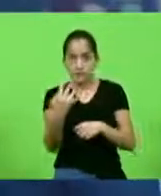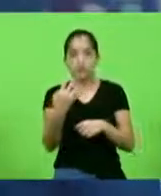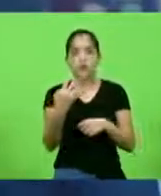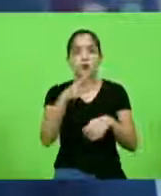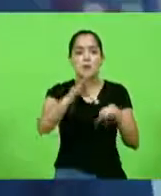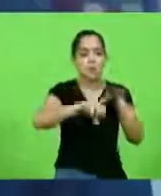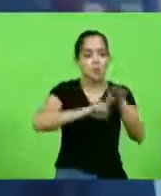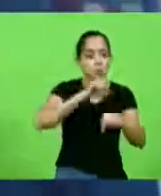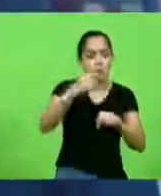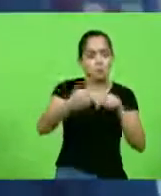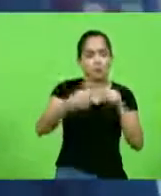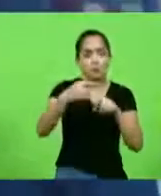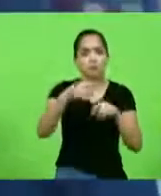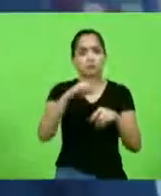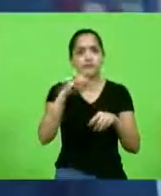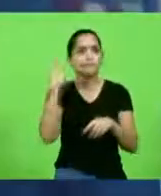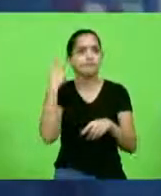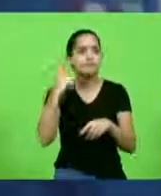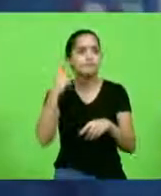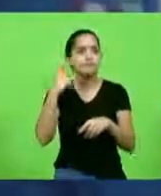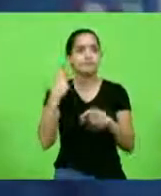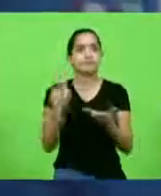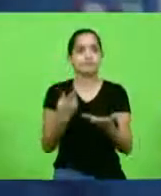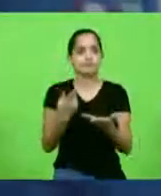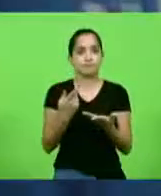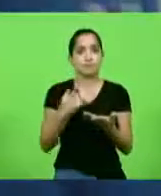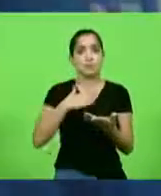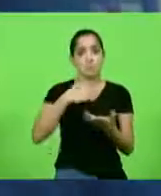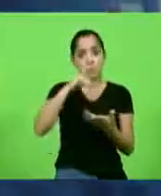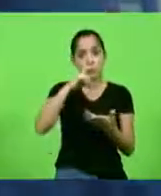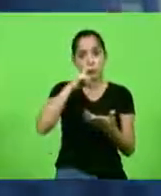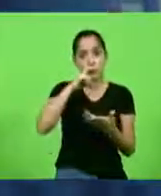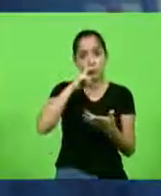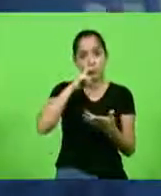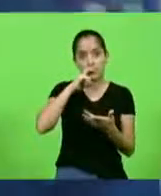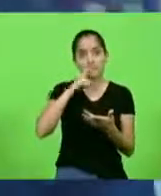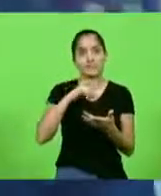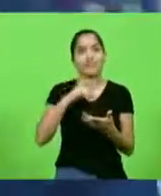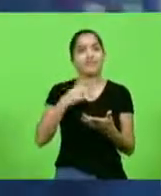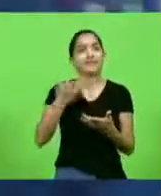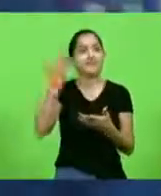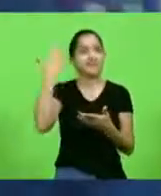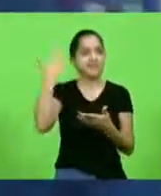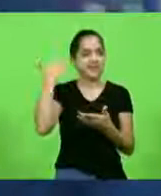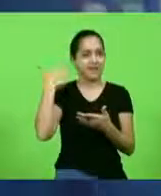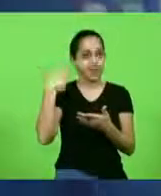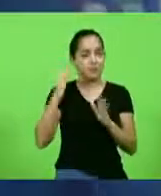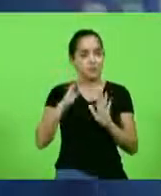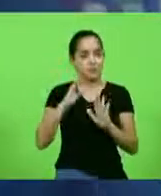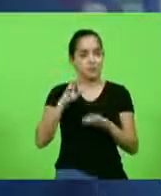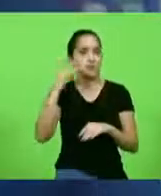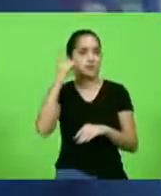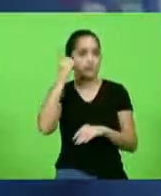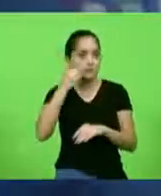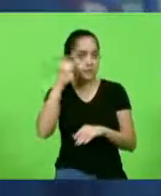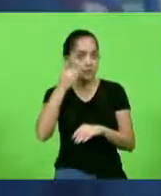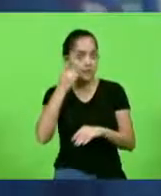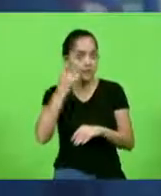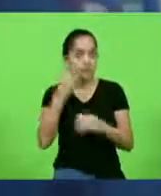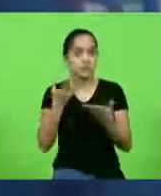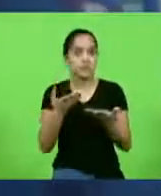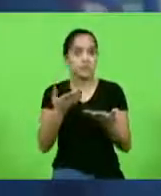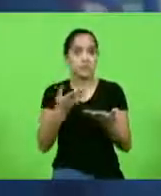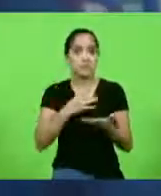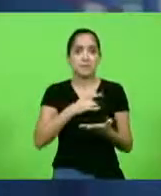cassado e foi meu pai, Aduvânio, de Aquino Fará, que na época era deputado. Mas nós não devemos